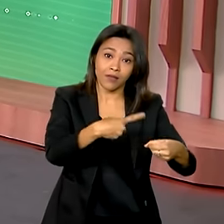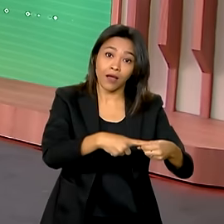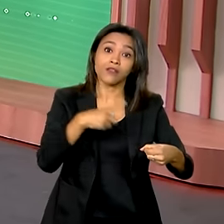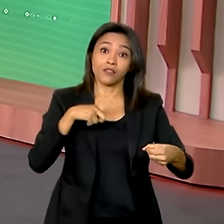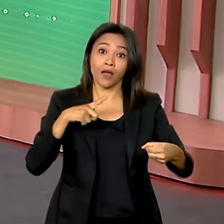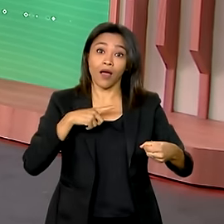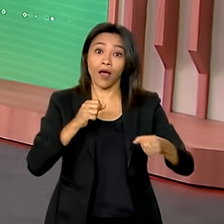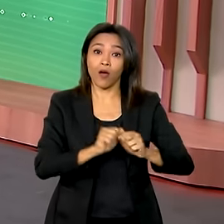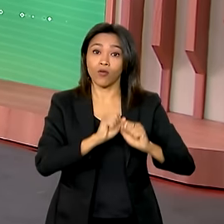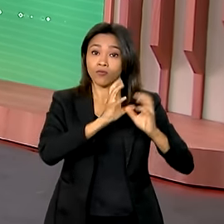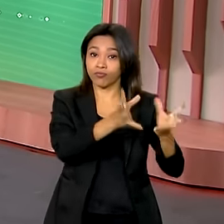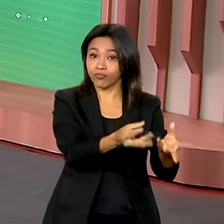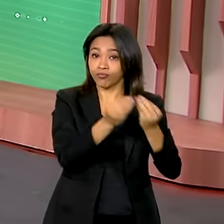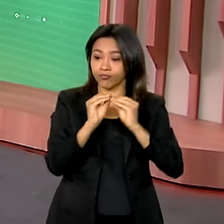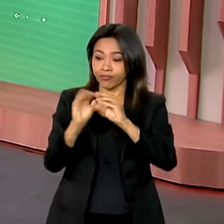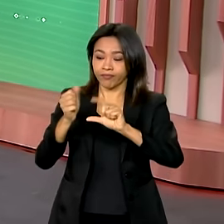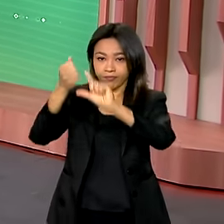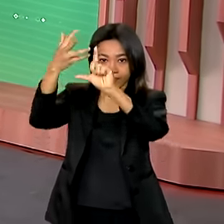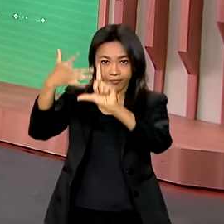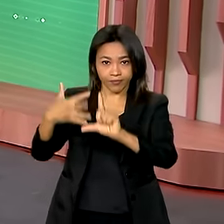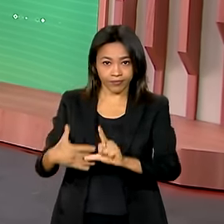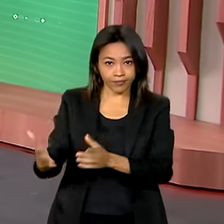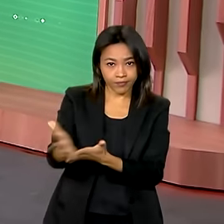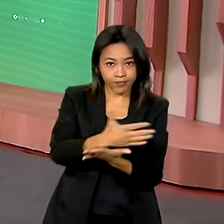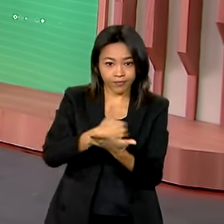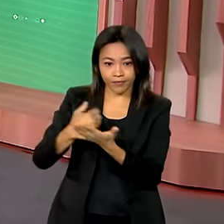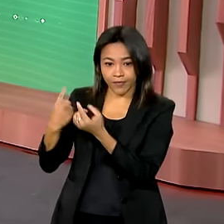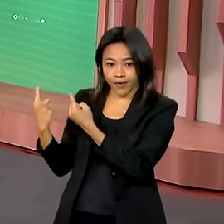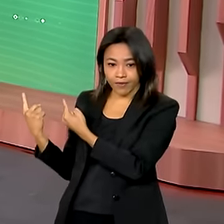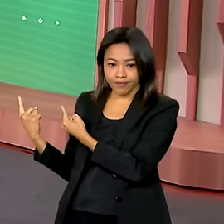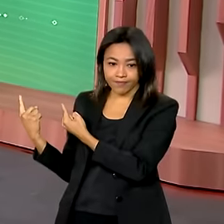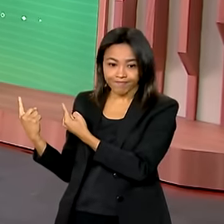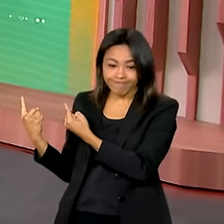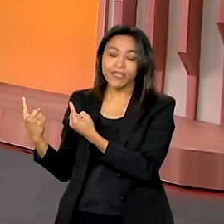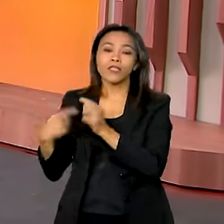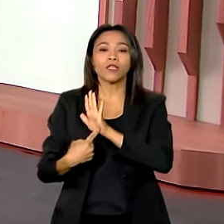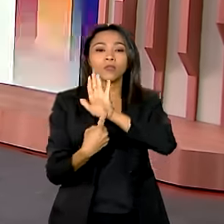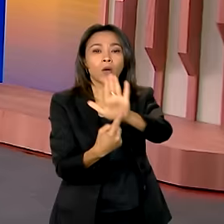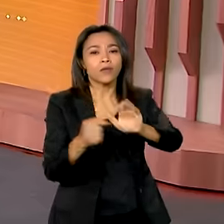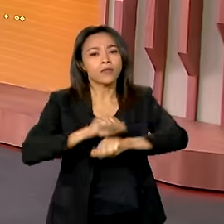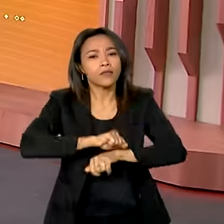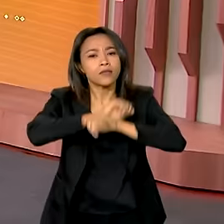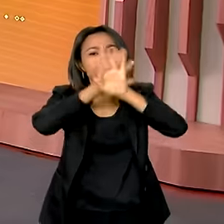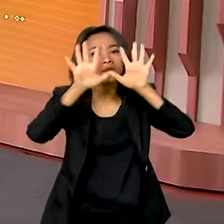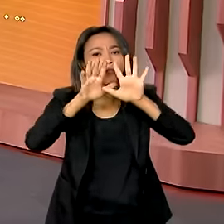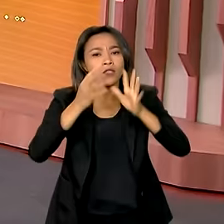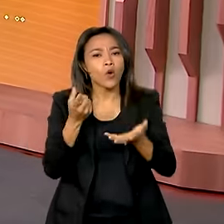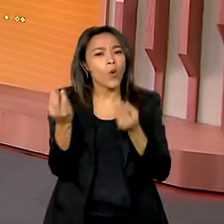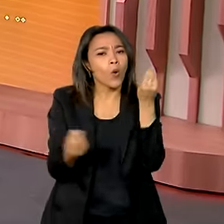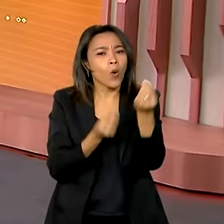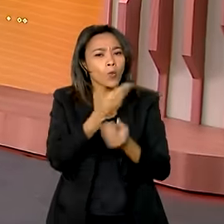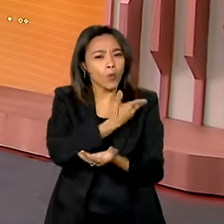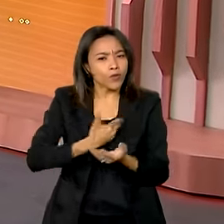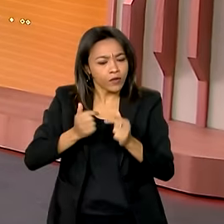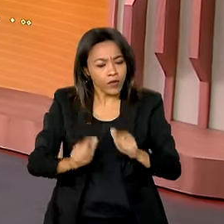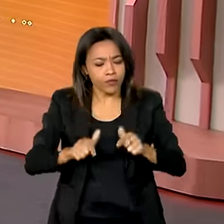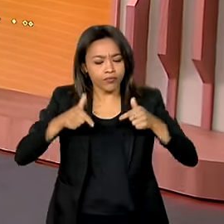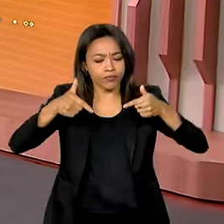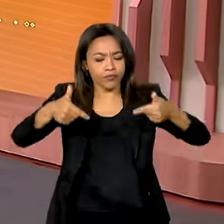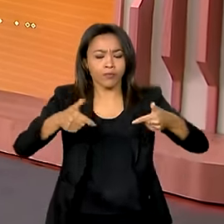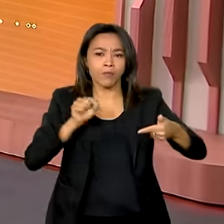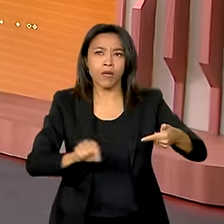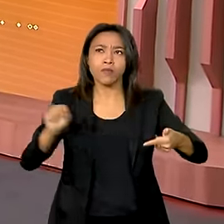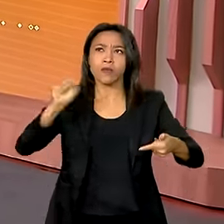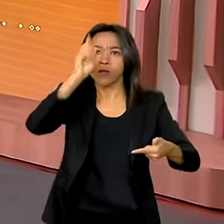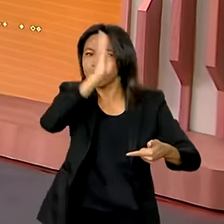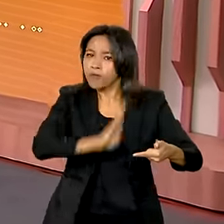disponíveis na plataforma Comunica.br, que mostra com transparência os investimentos federais em todo o país. Vamos dar uma olhada, então, essa